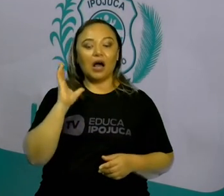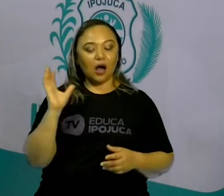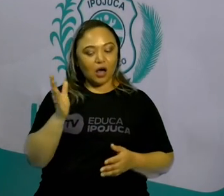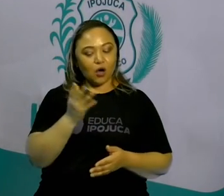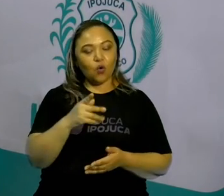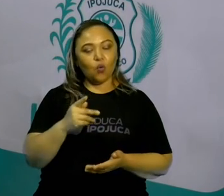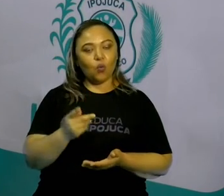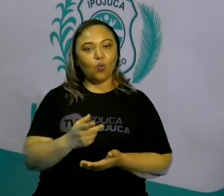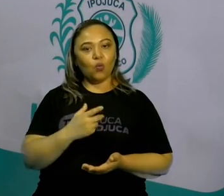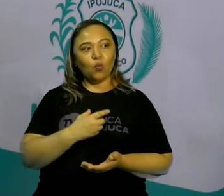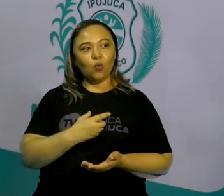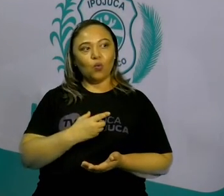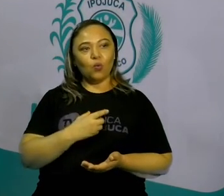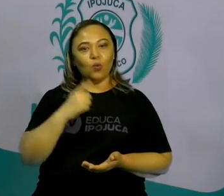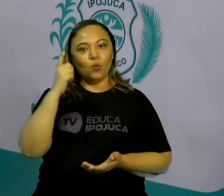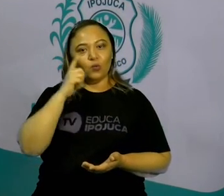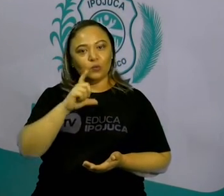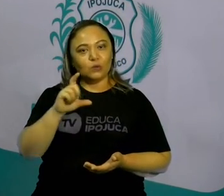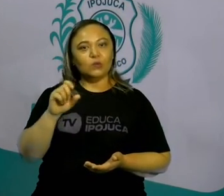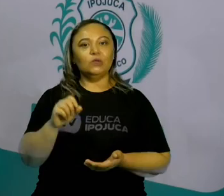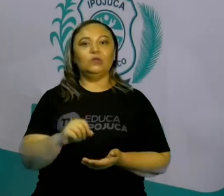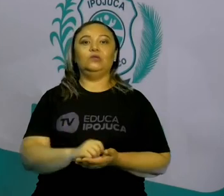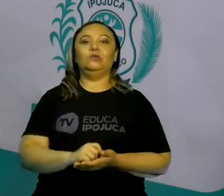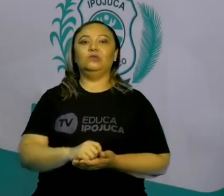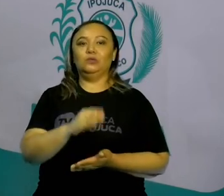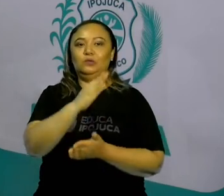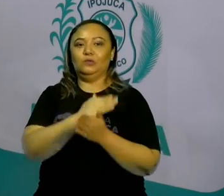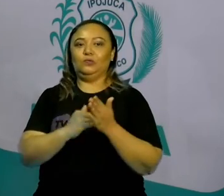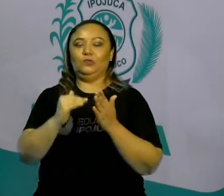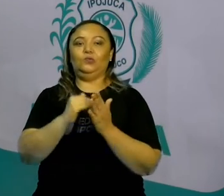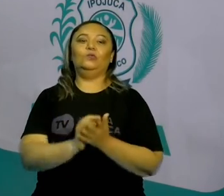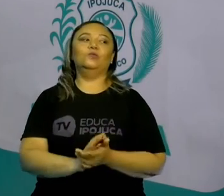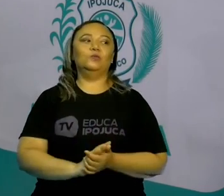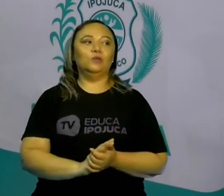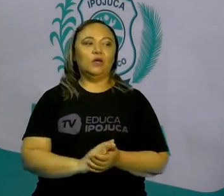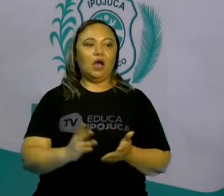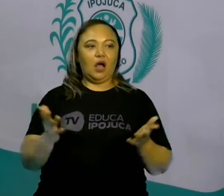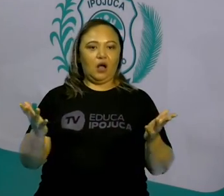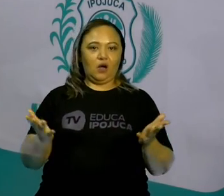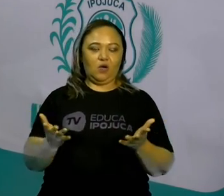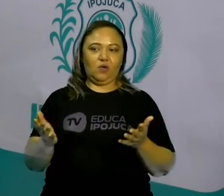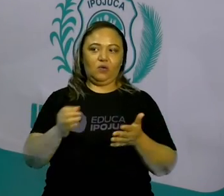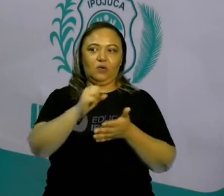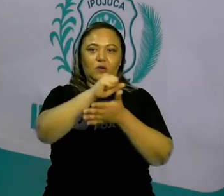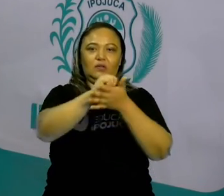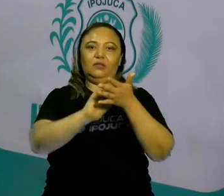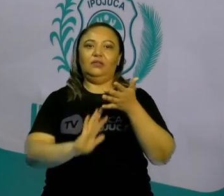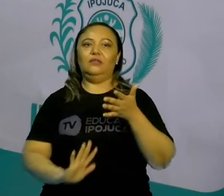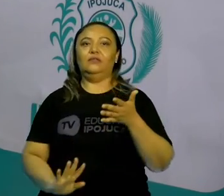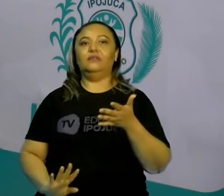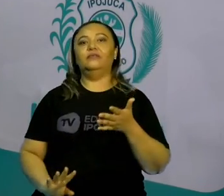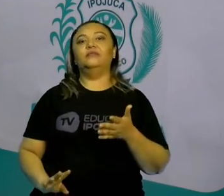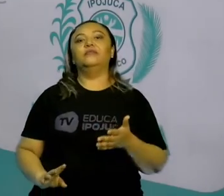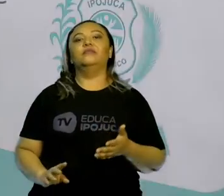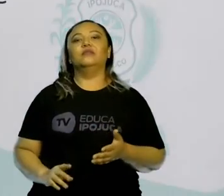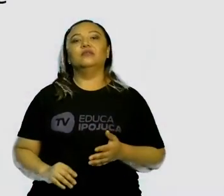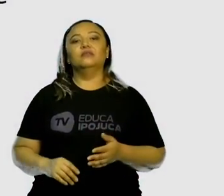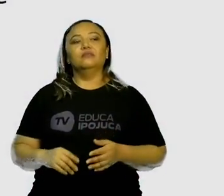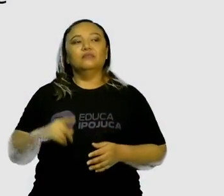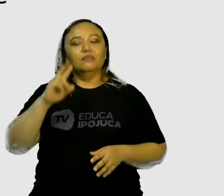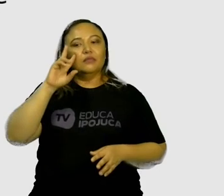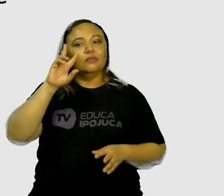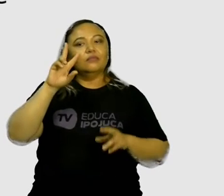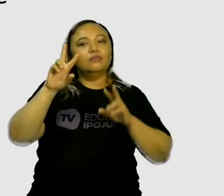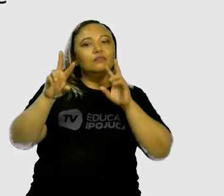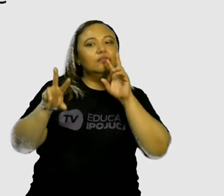nenhuma probabilidade. Pois é. E agora, hora do desafio. Nas próximas imagens,